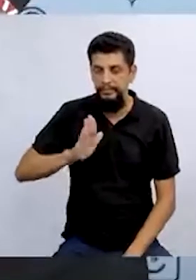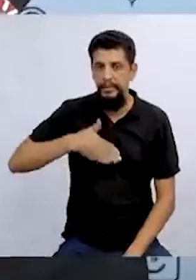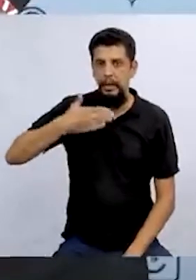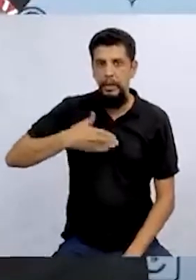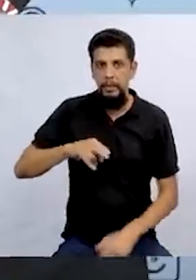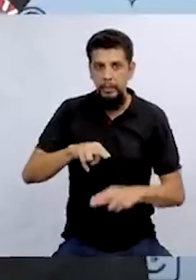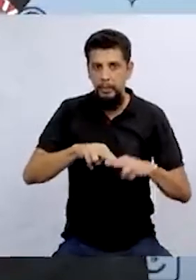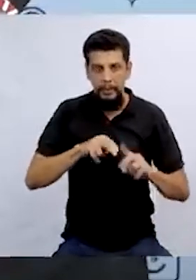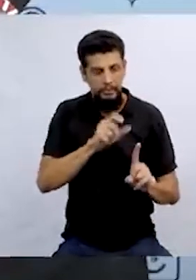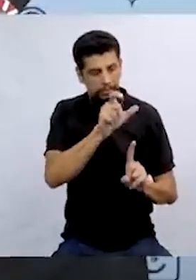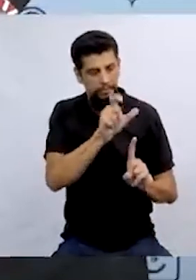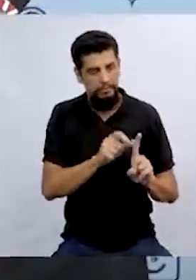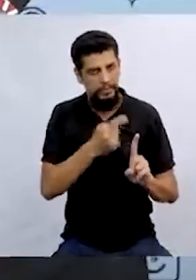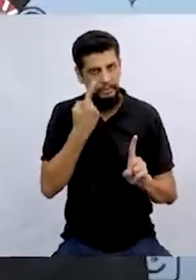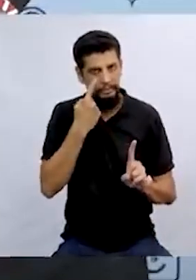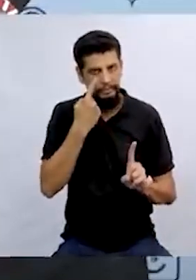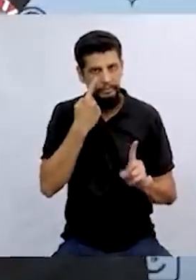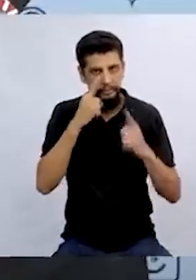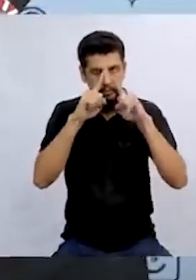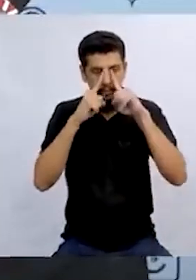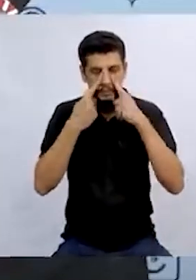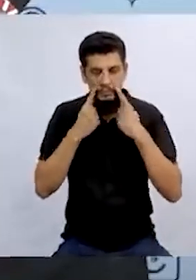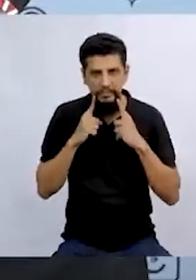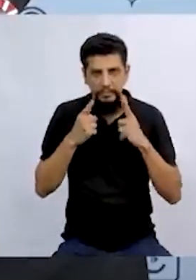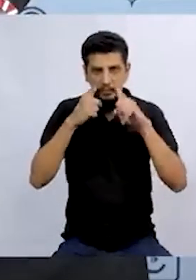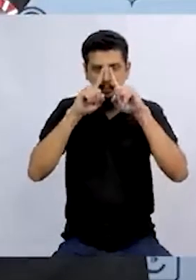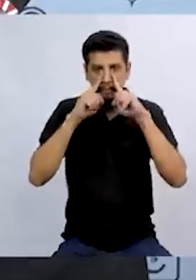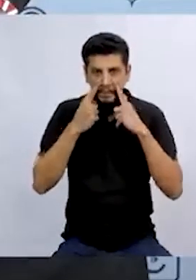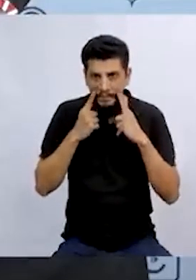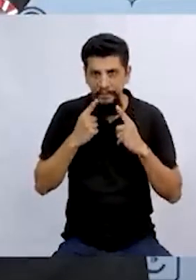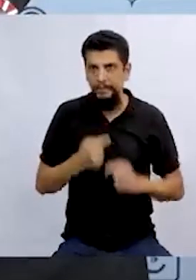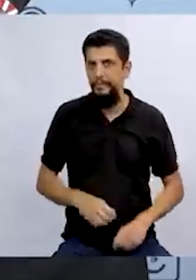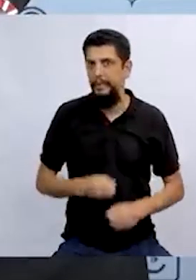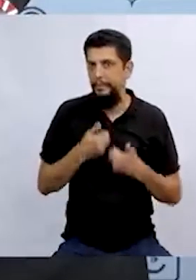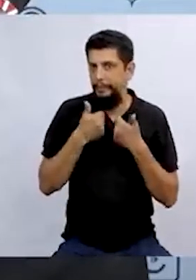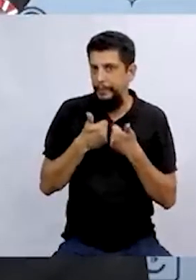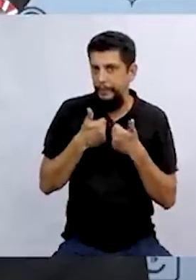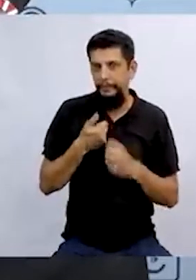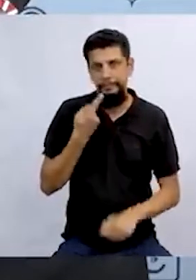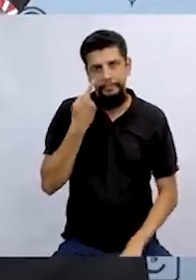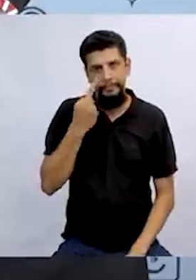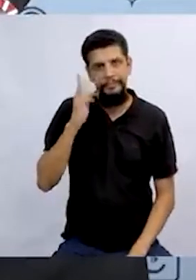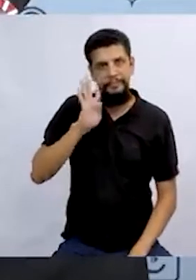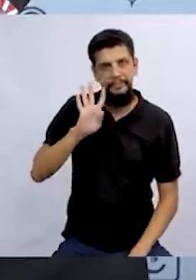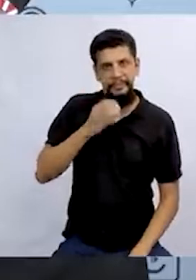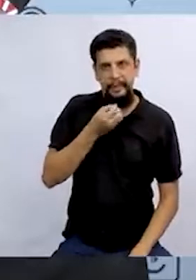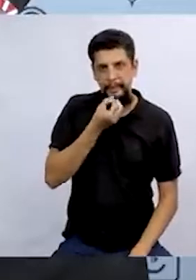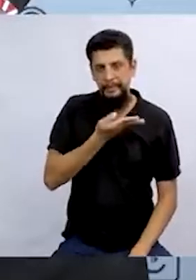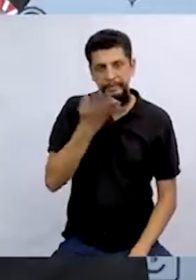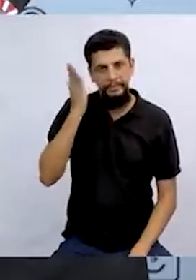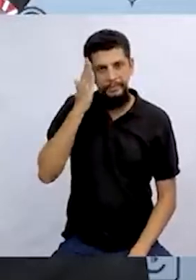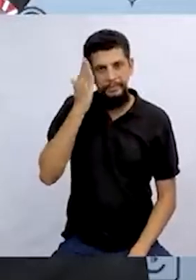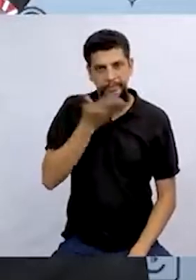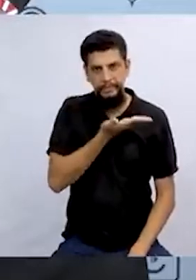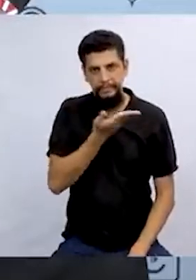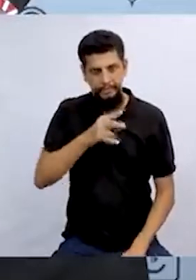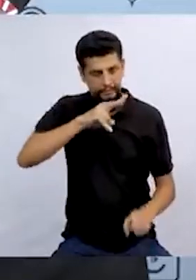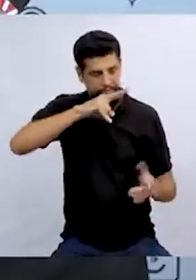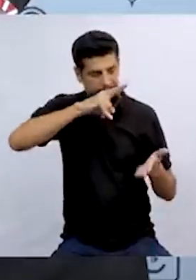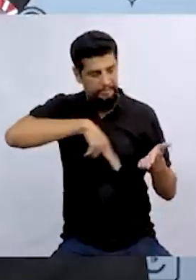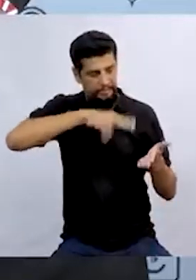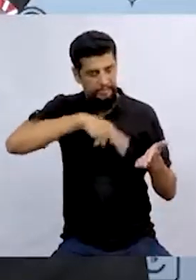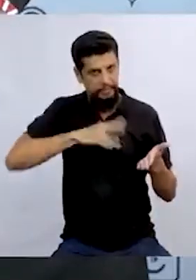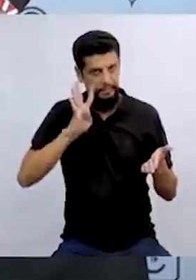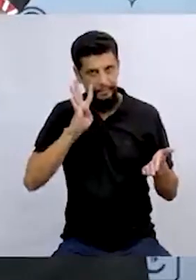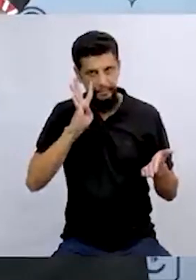E por isso, ela chorou avacalhadamente, né? Bom, mas que legal, bom saber que você é